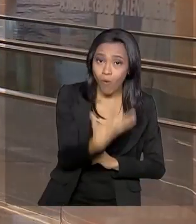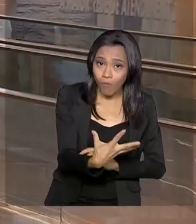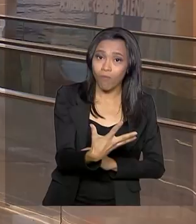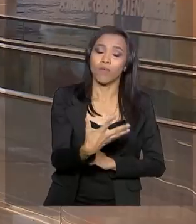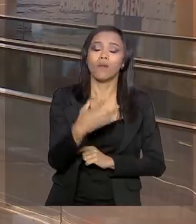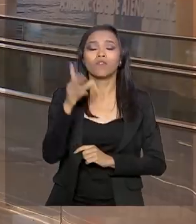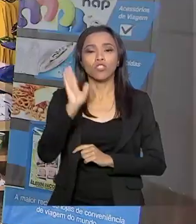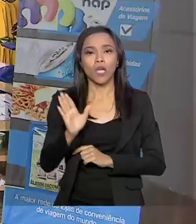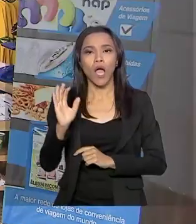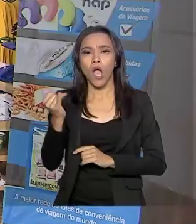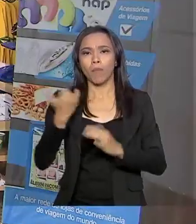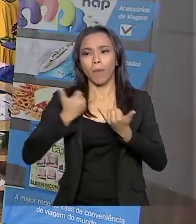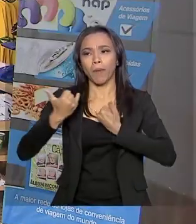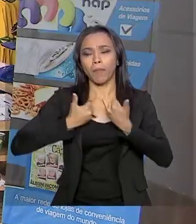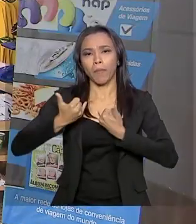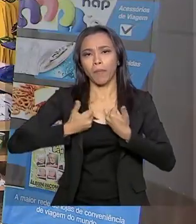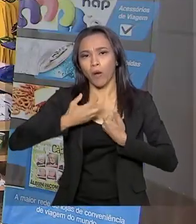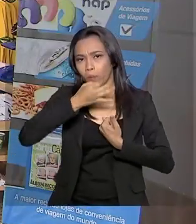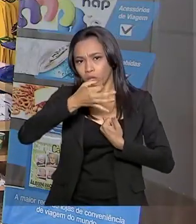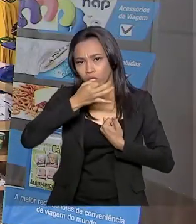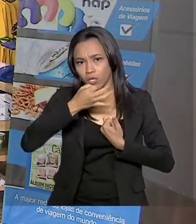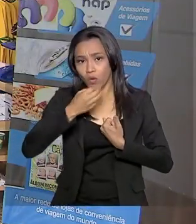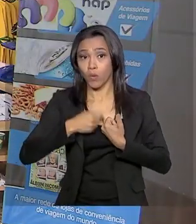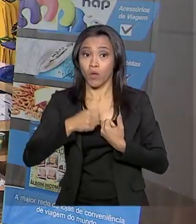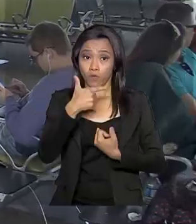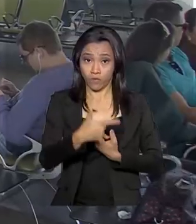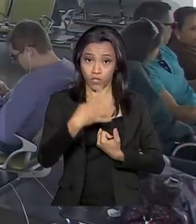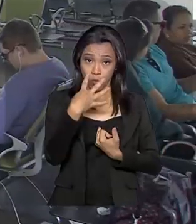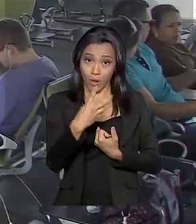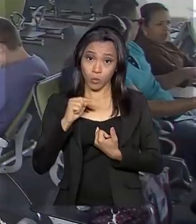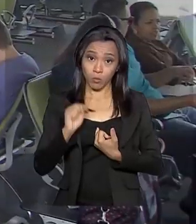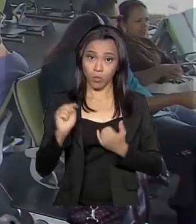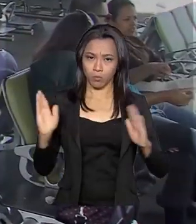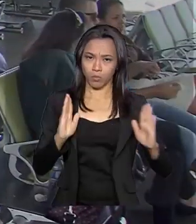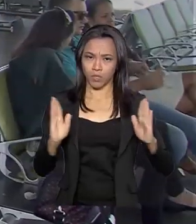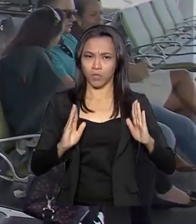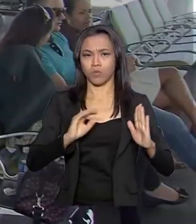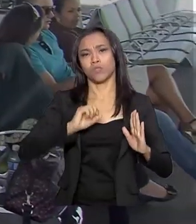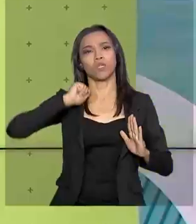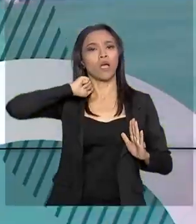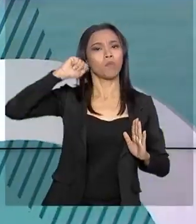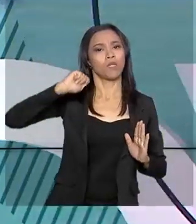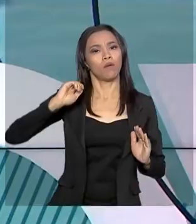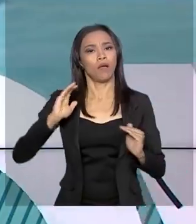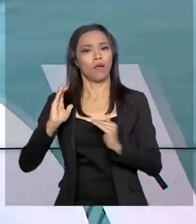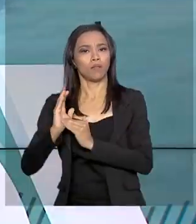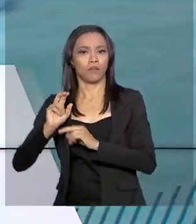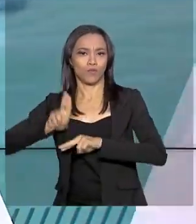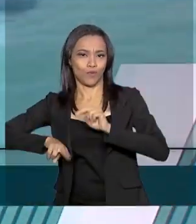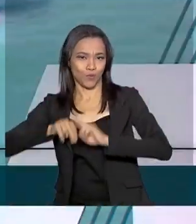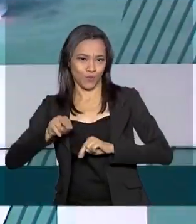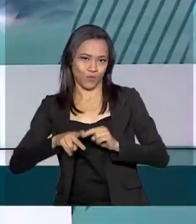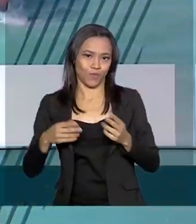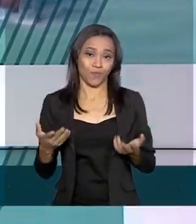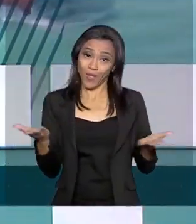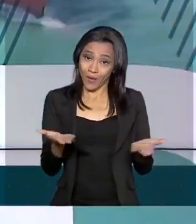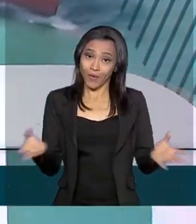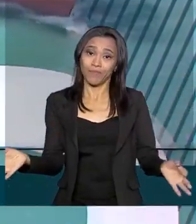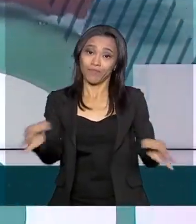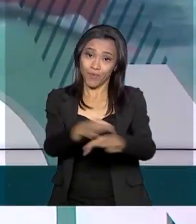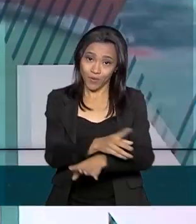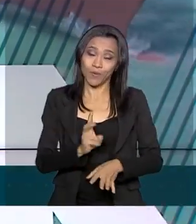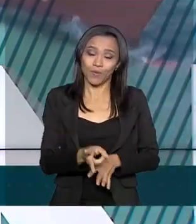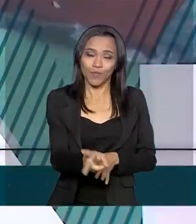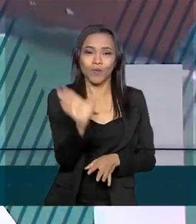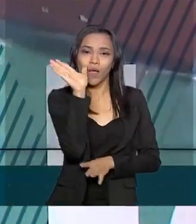Foram ouvidos mais de 24 mil usuários entre abril e junho. O governo agora fica por aqui.